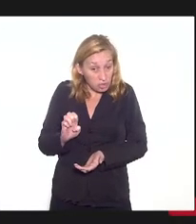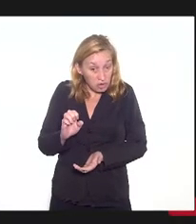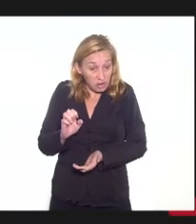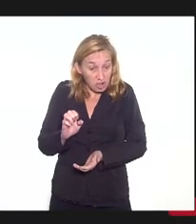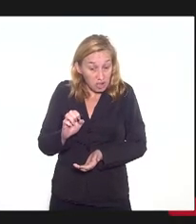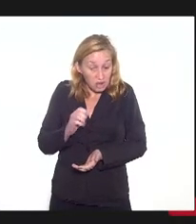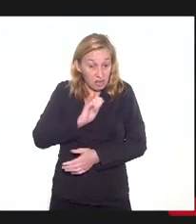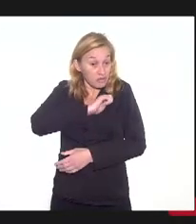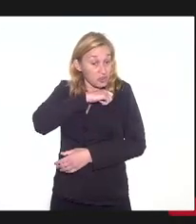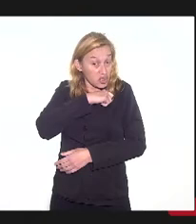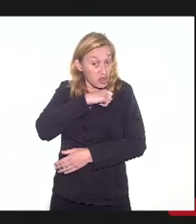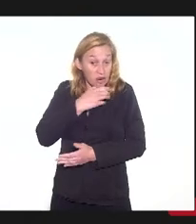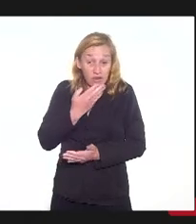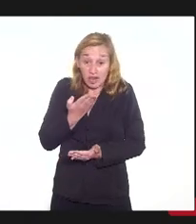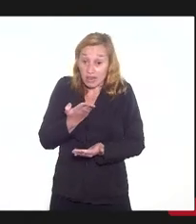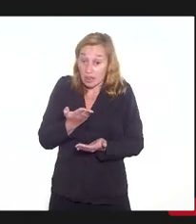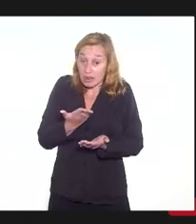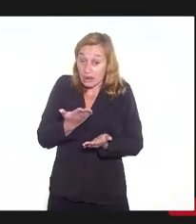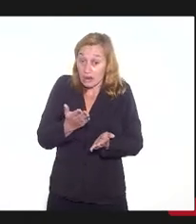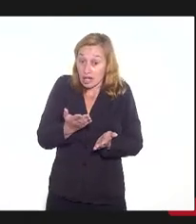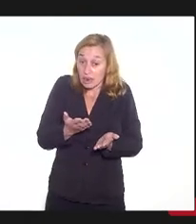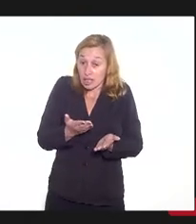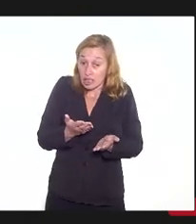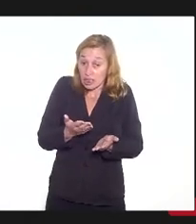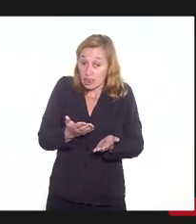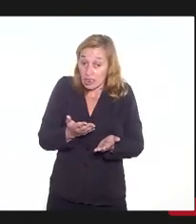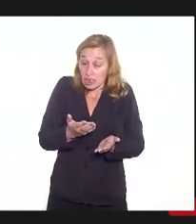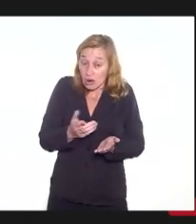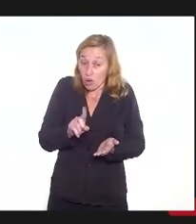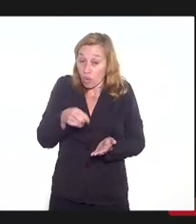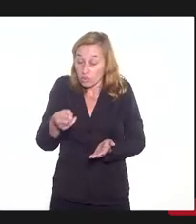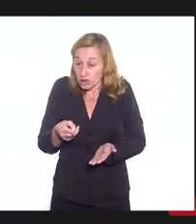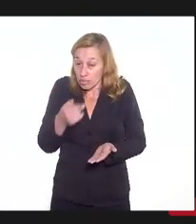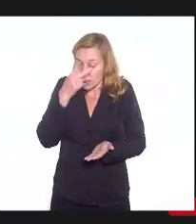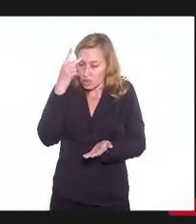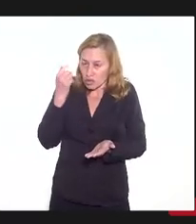exatamente na mão do servidor, vai cair na mão do, entendeu?